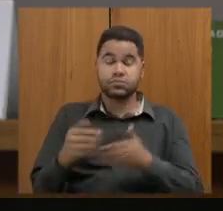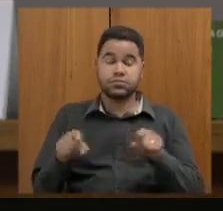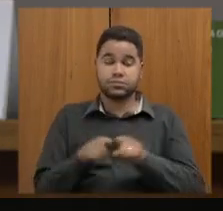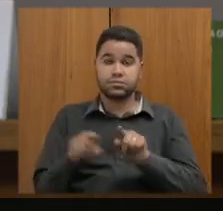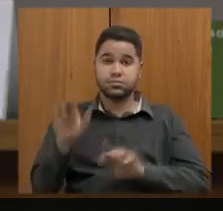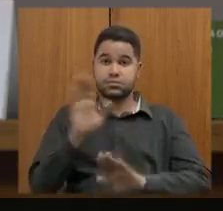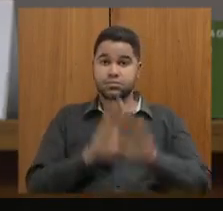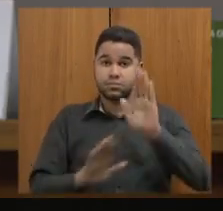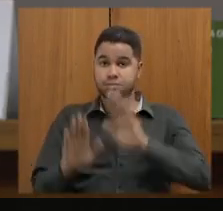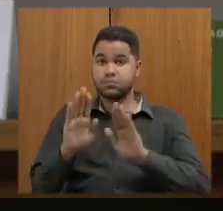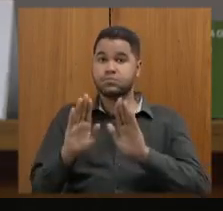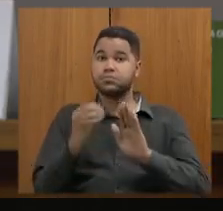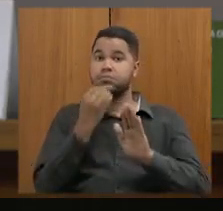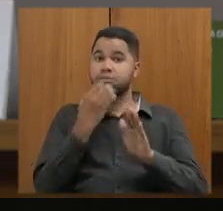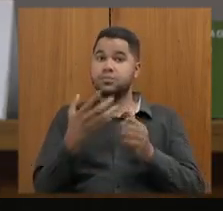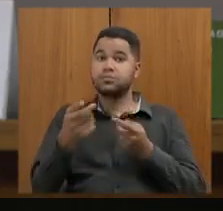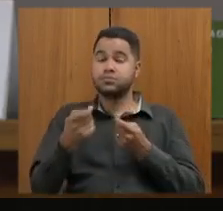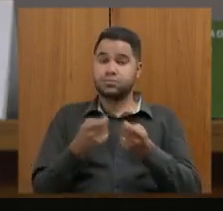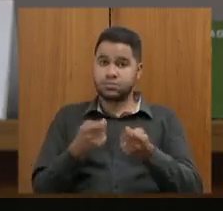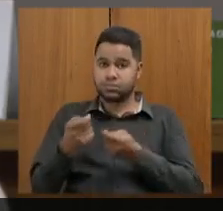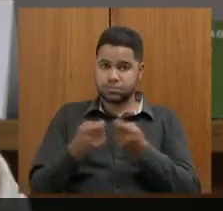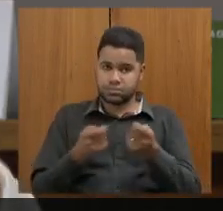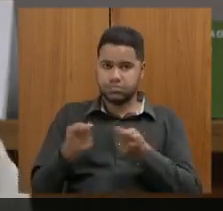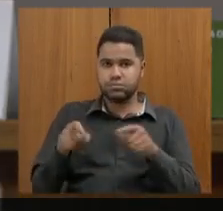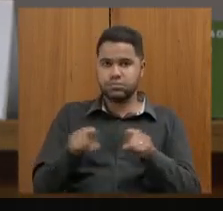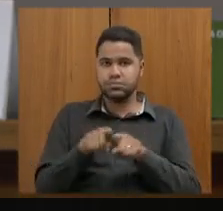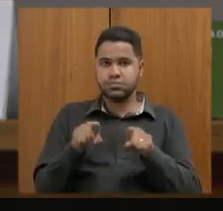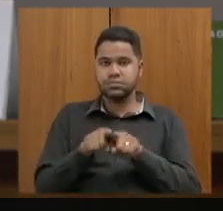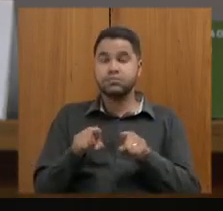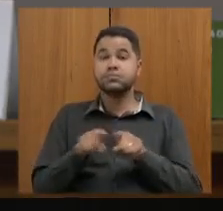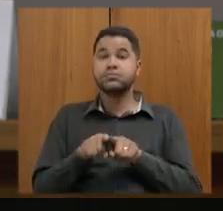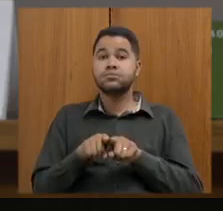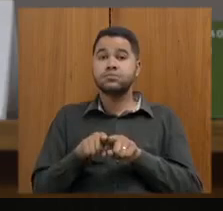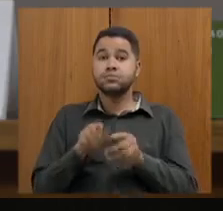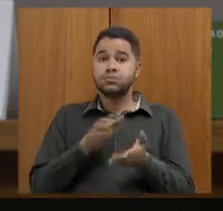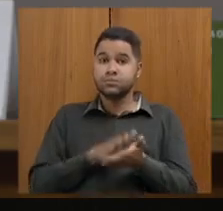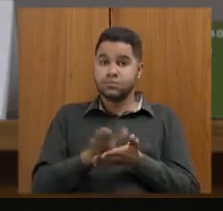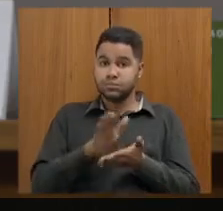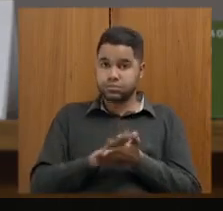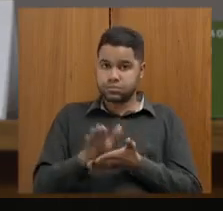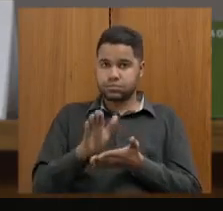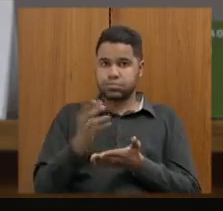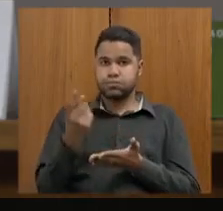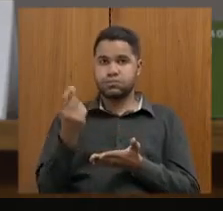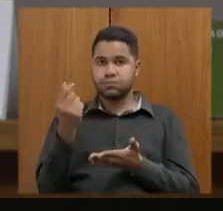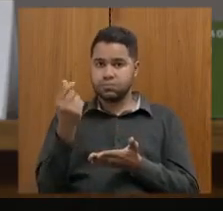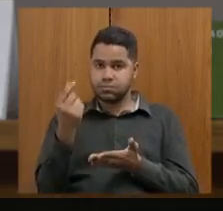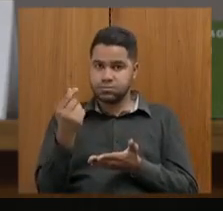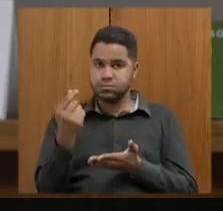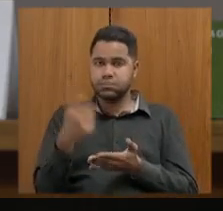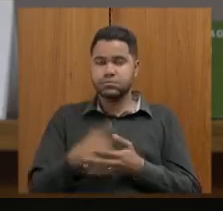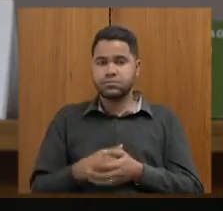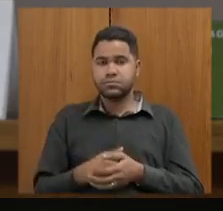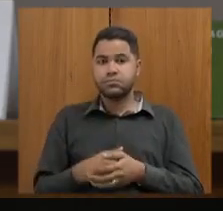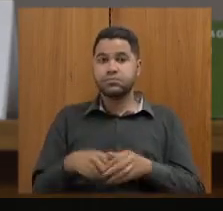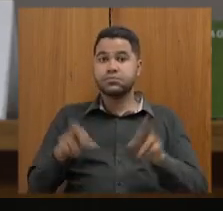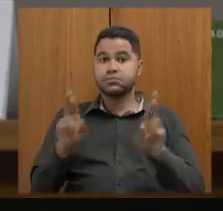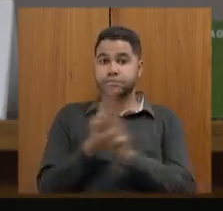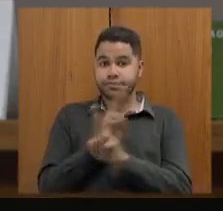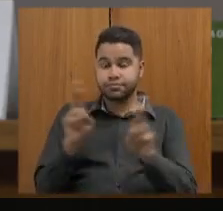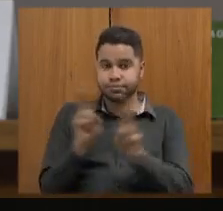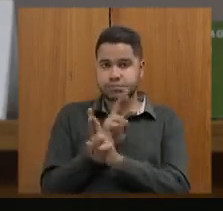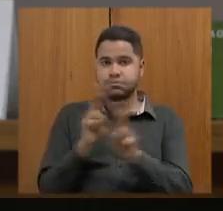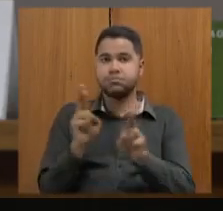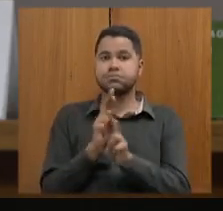cuidadoso de boa gestão dos períodos públicos e de despesas de recursos na educação que precisa ser muito bem investido em relação a esse